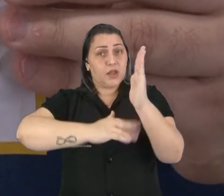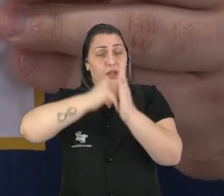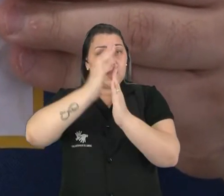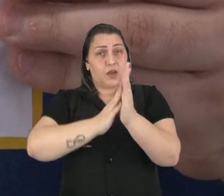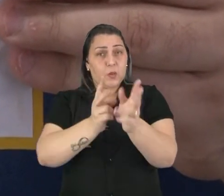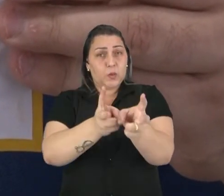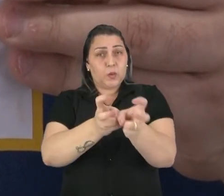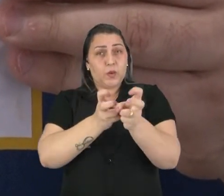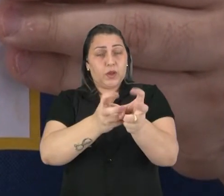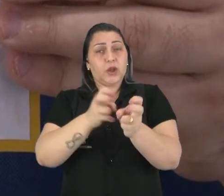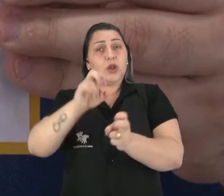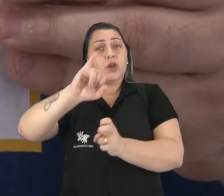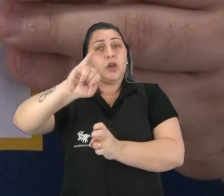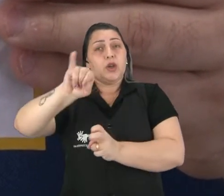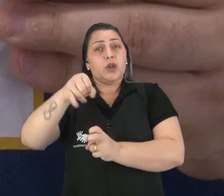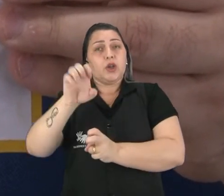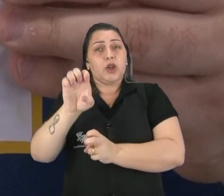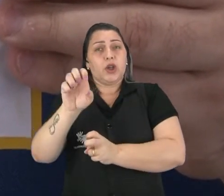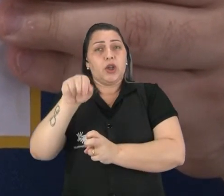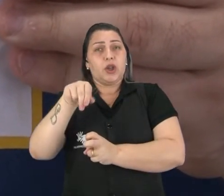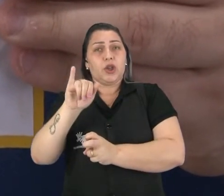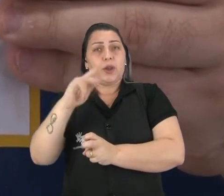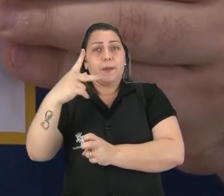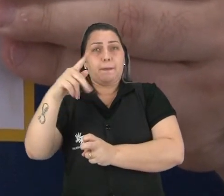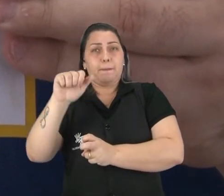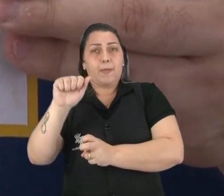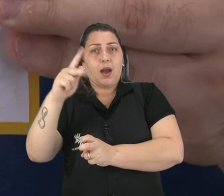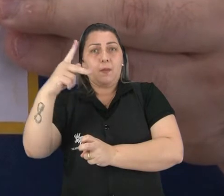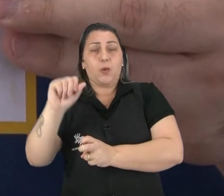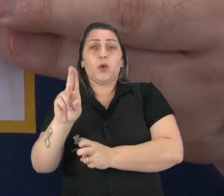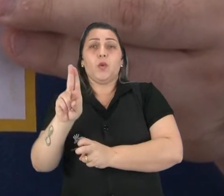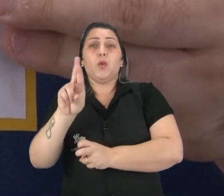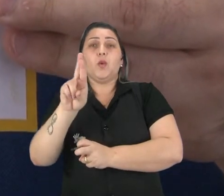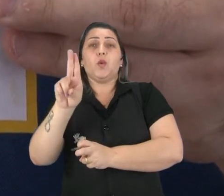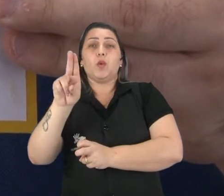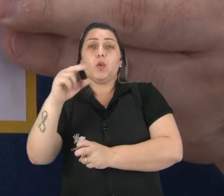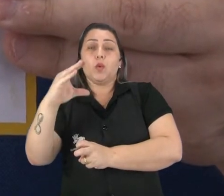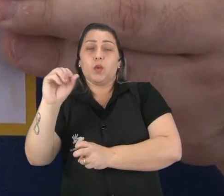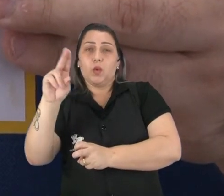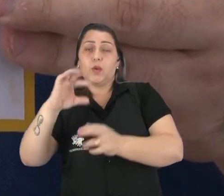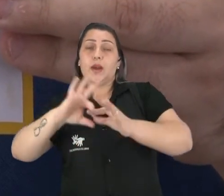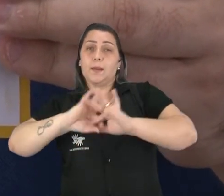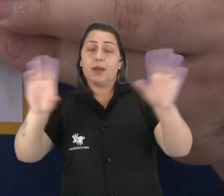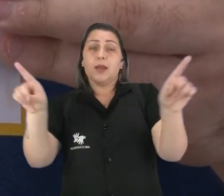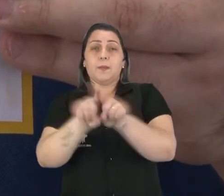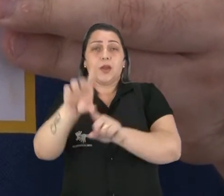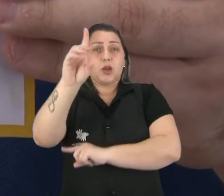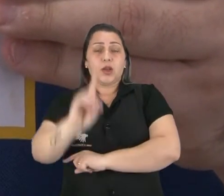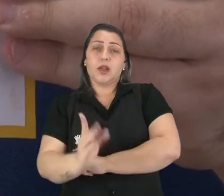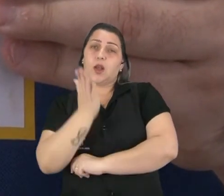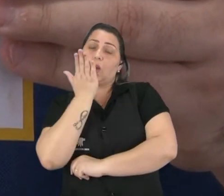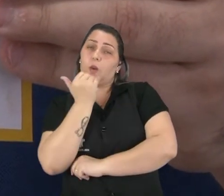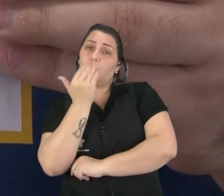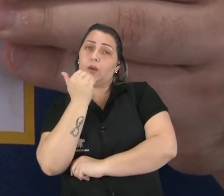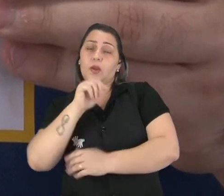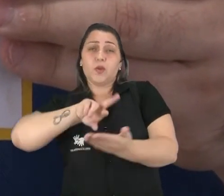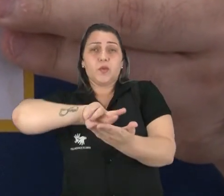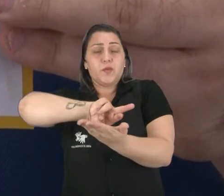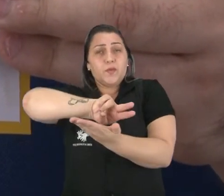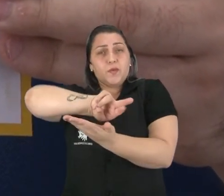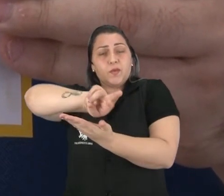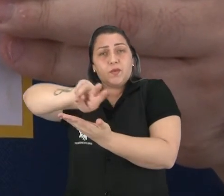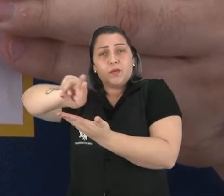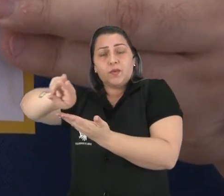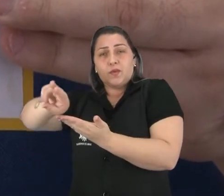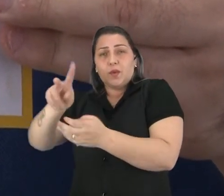extraída de genipapo e urucum, frutos. Os libertos também têm direito a uma refeição de cardápio variado